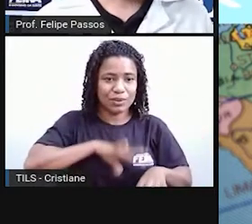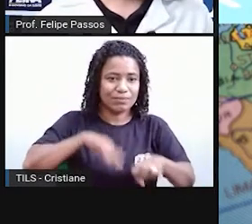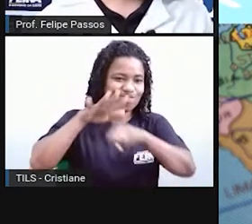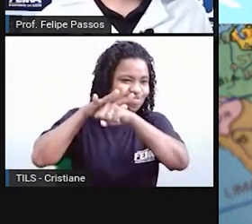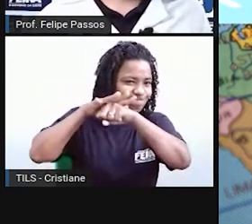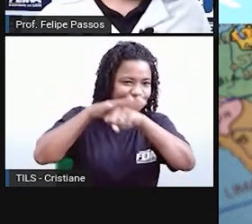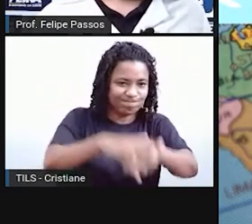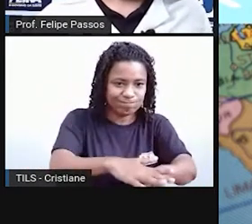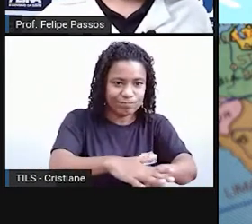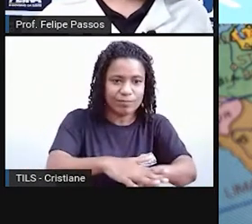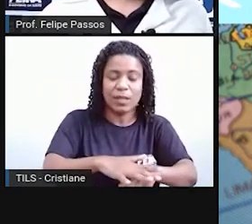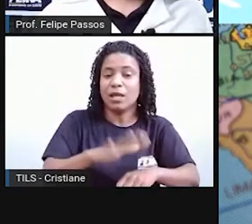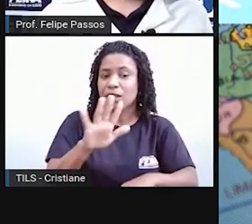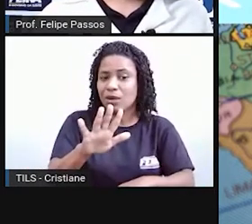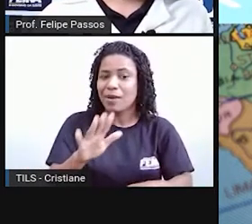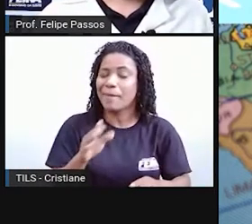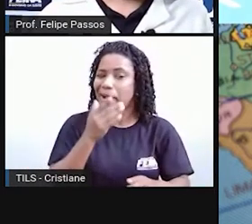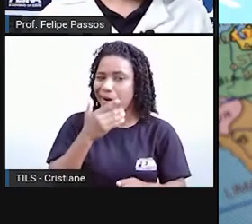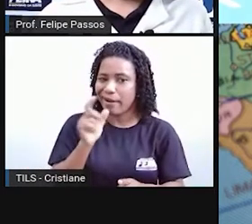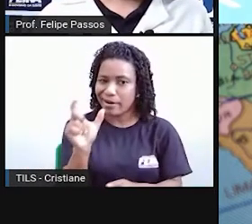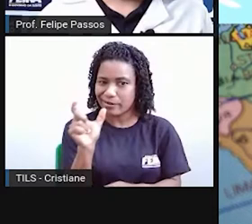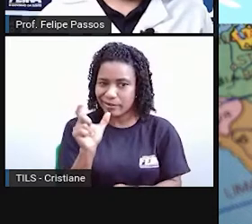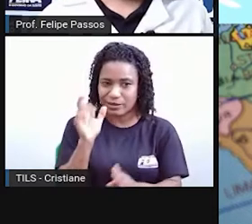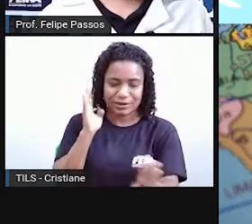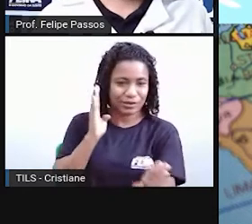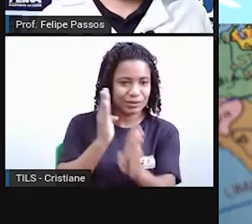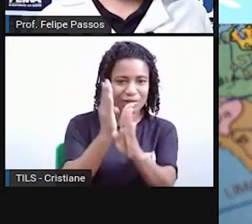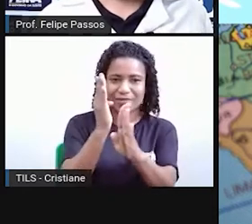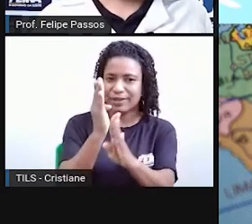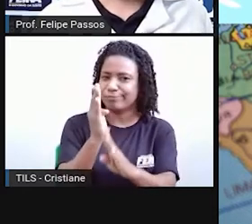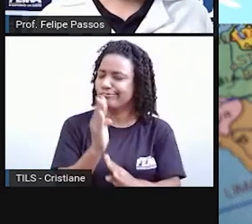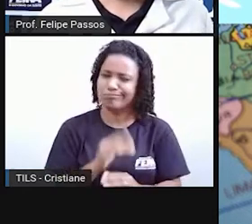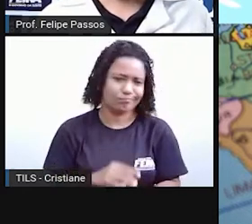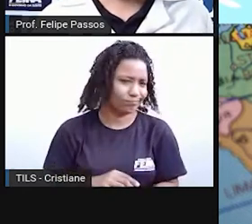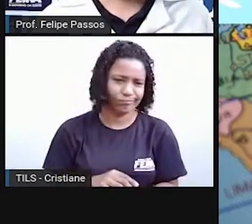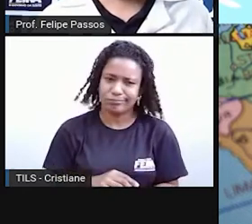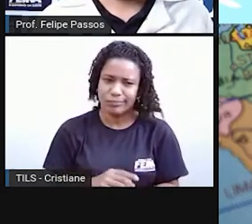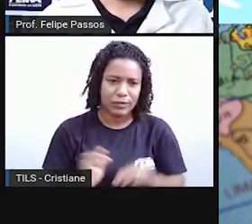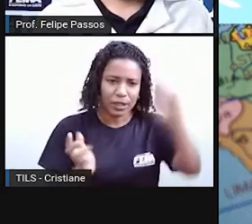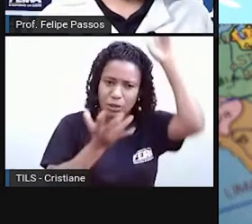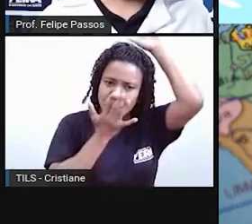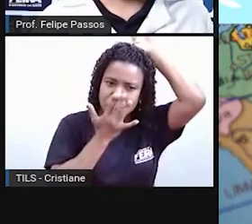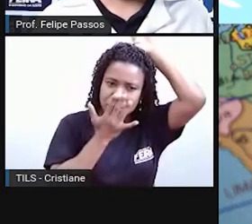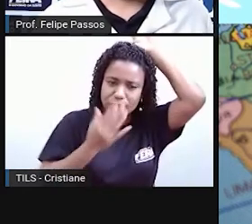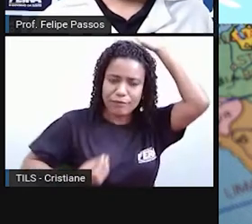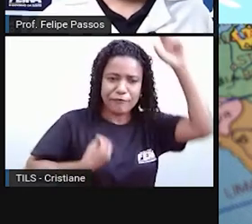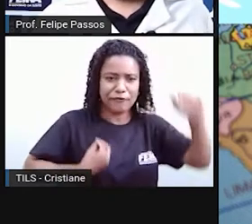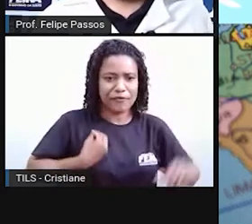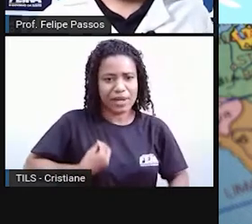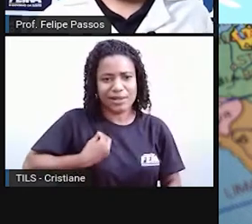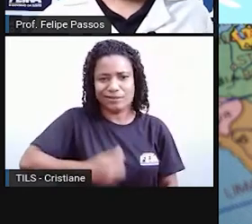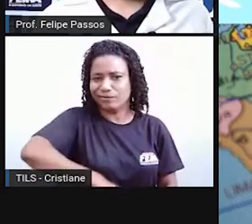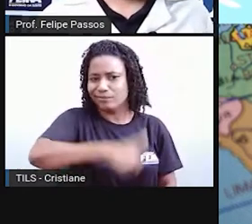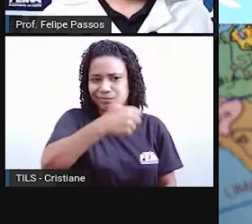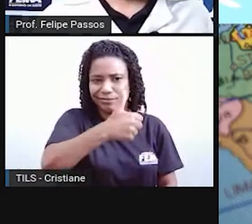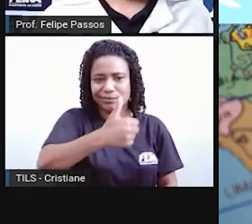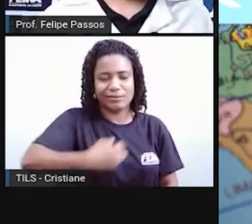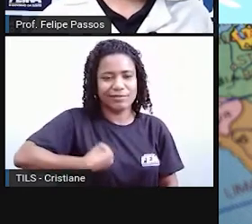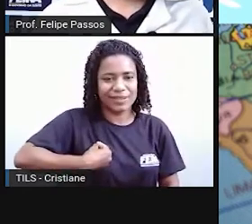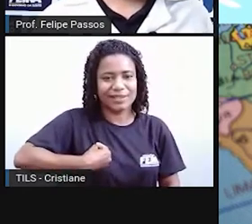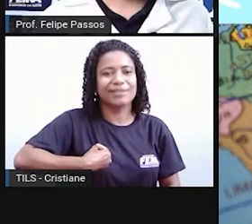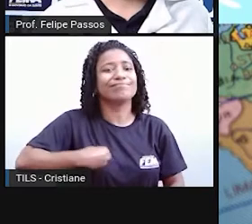descobrimento do Brasil, né? Porque, na verdade, já existiam populações humanas aqui, os índios. E eles foram o quê?